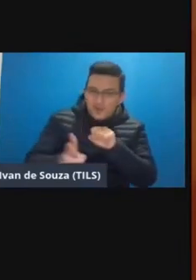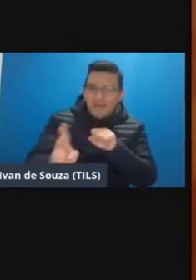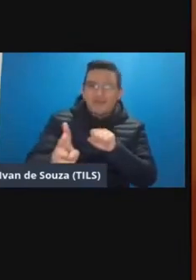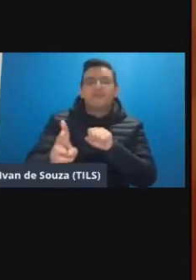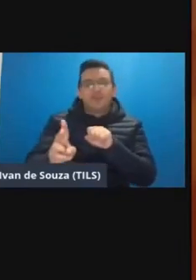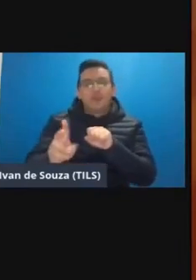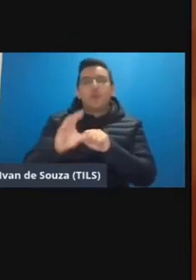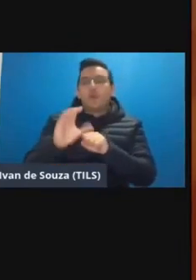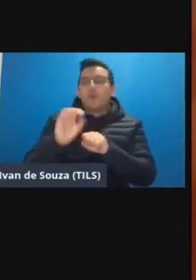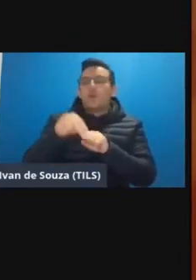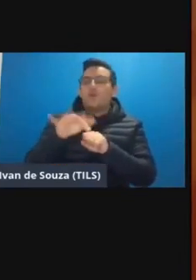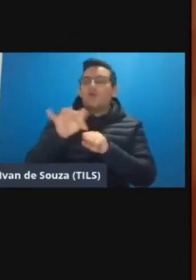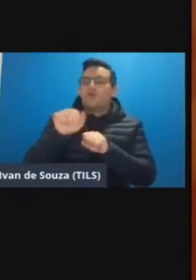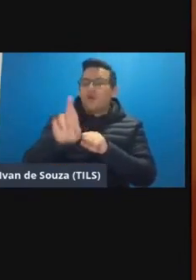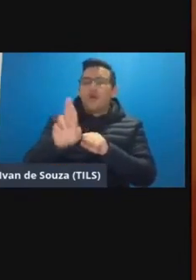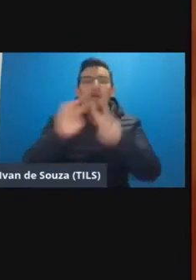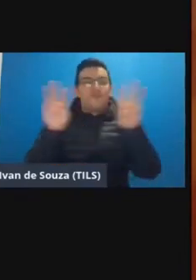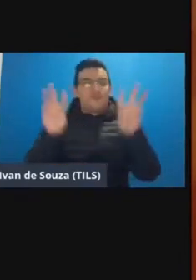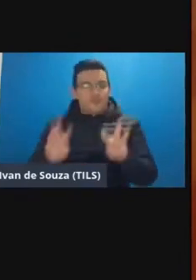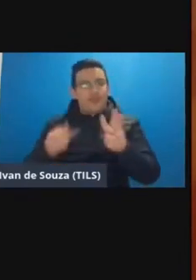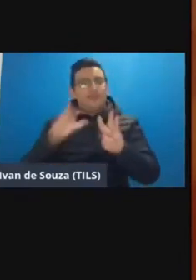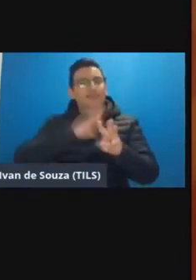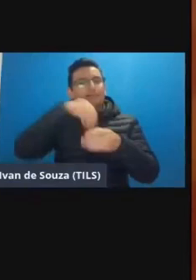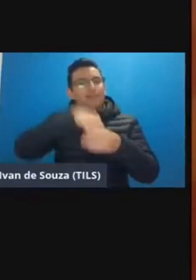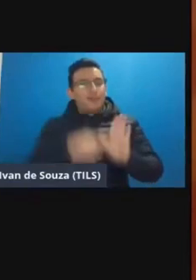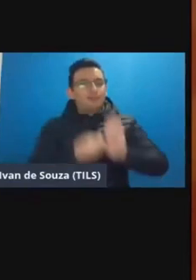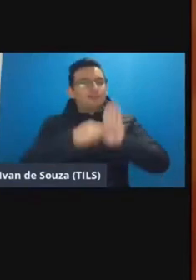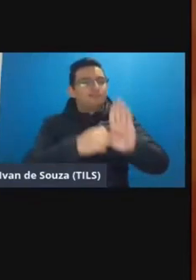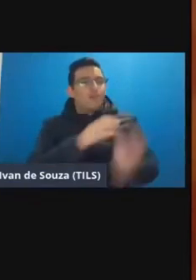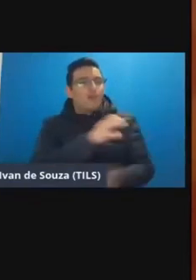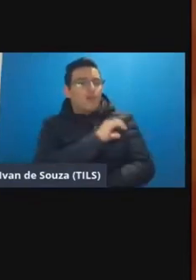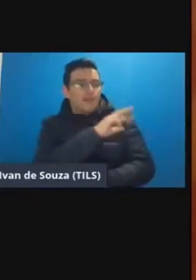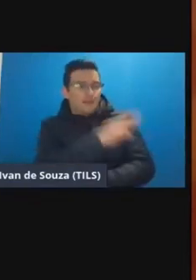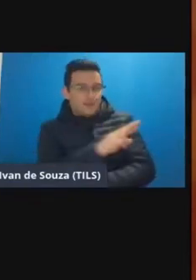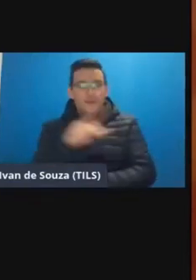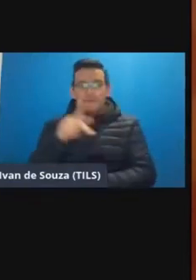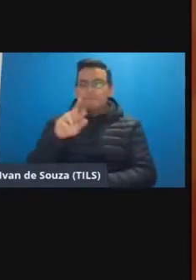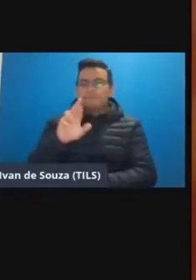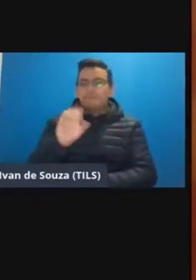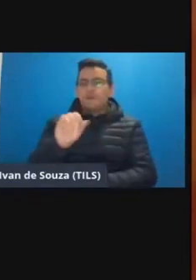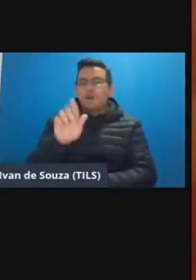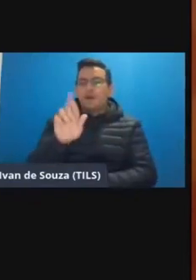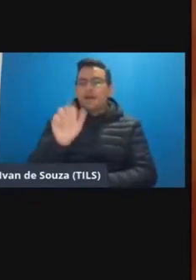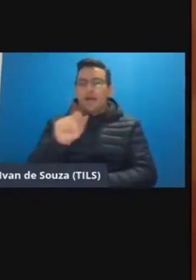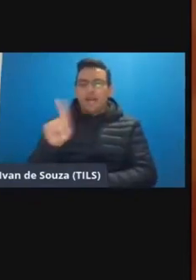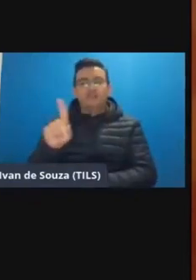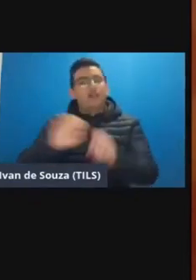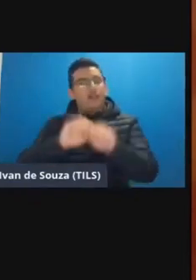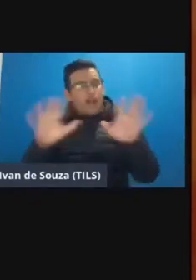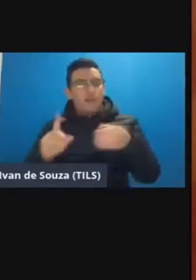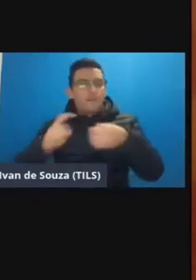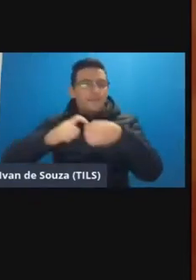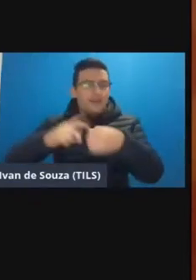confort da UFR é composto por representantes das coordenadorias da Prograde lógico em parceria com a Progep e